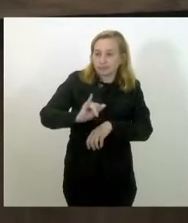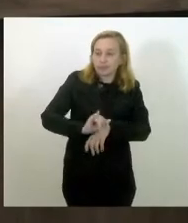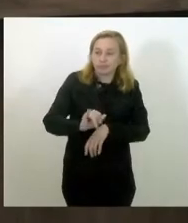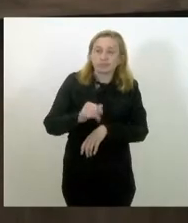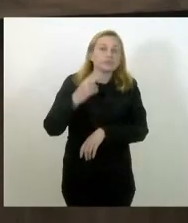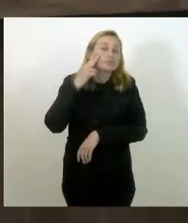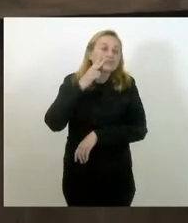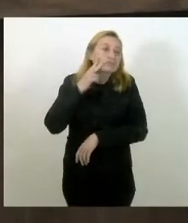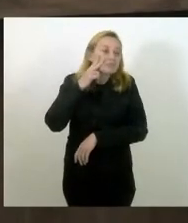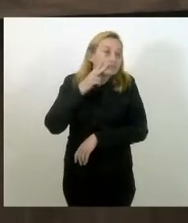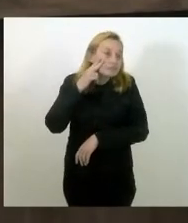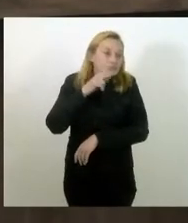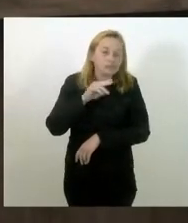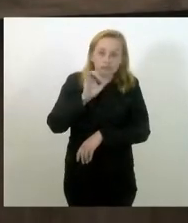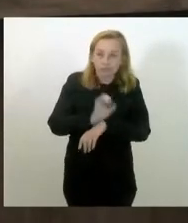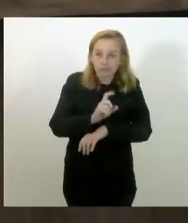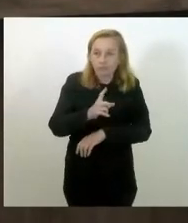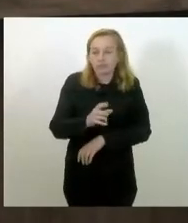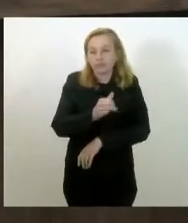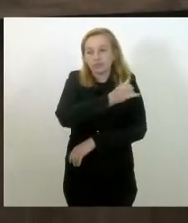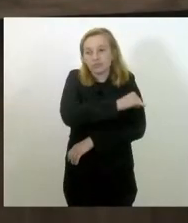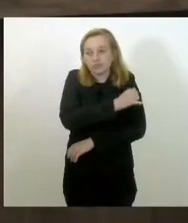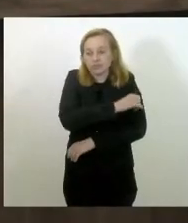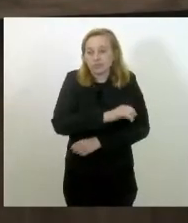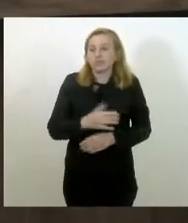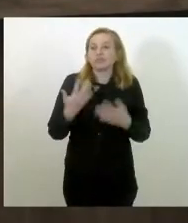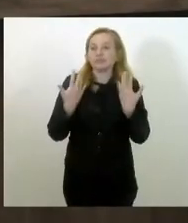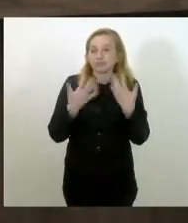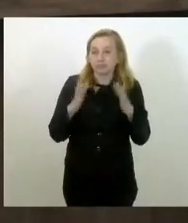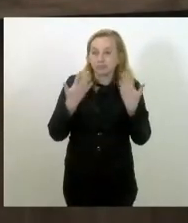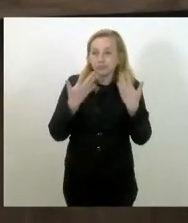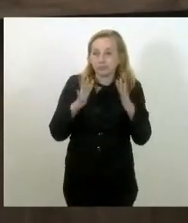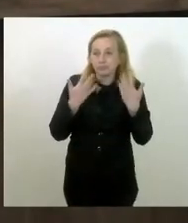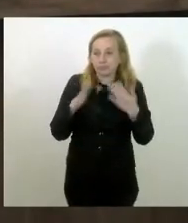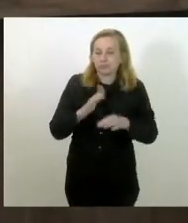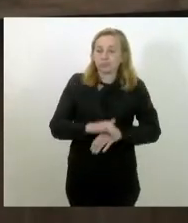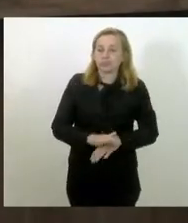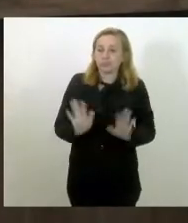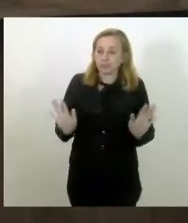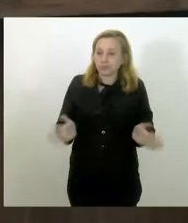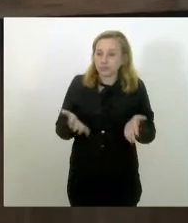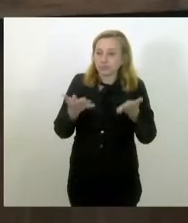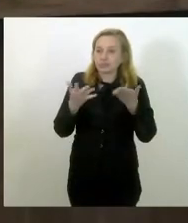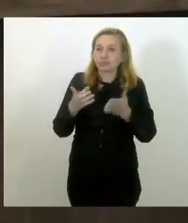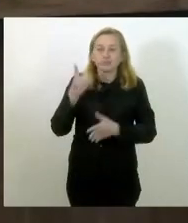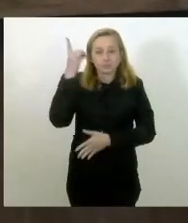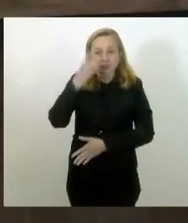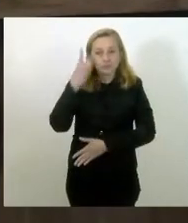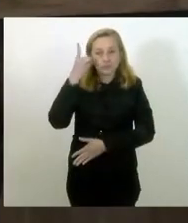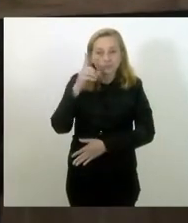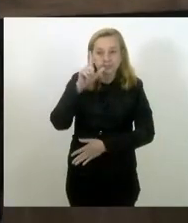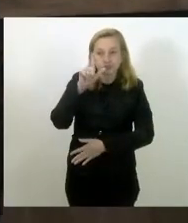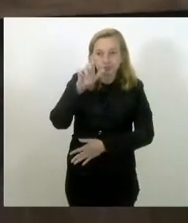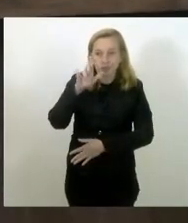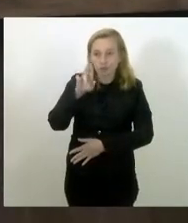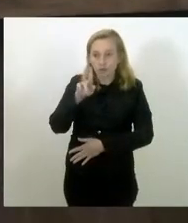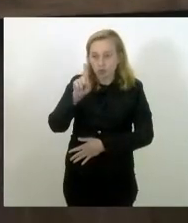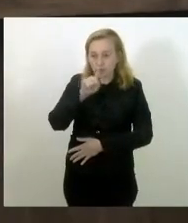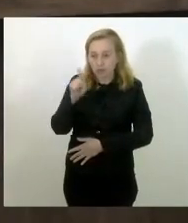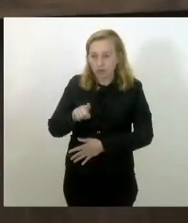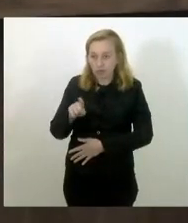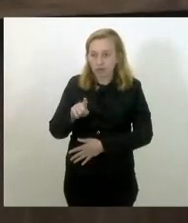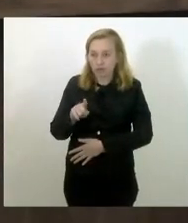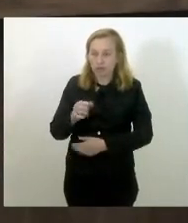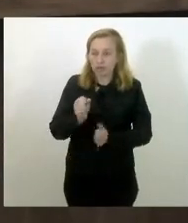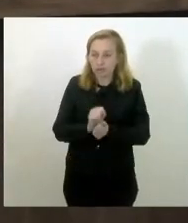do nosso Estado do Rio de Janeiro. Eu queria parabenizar essa iniciativa do deputado Luiz Martins, esse